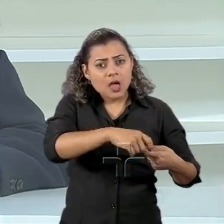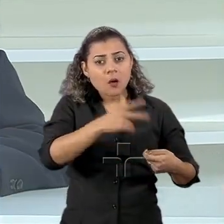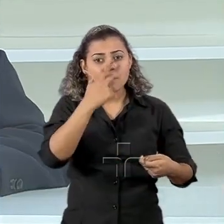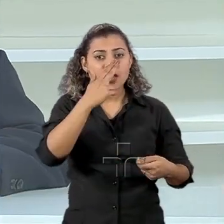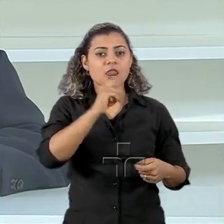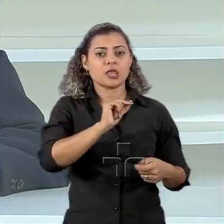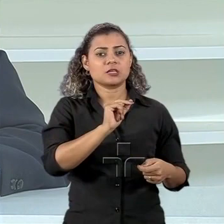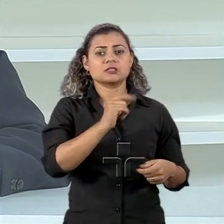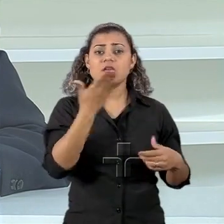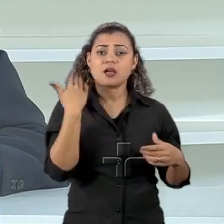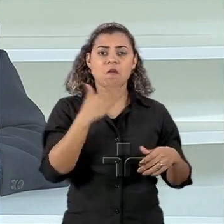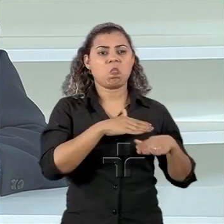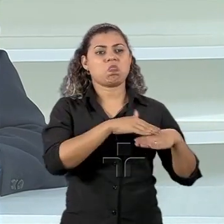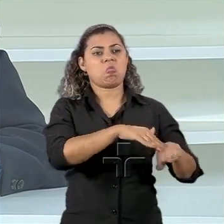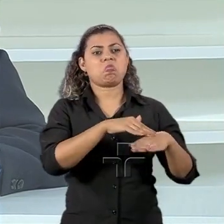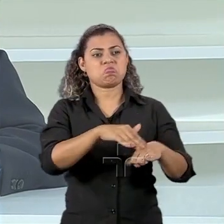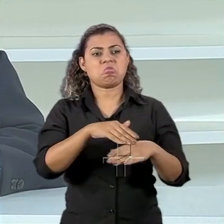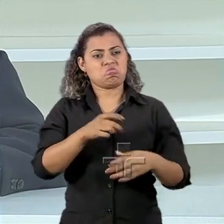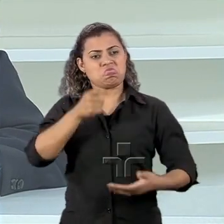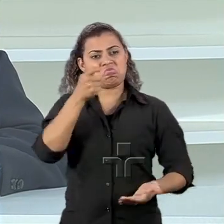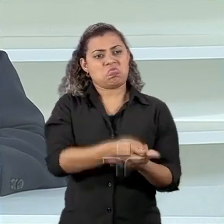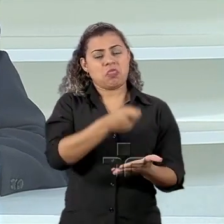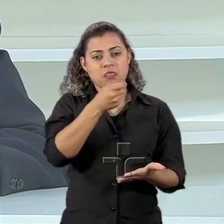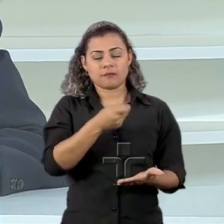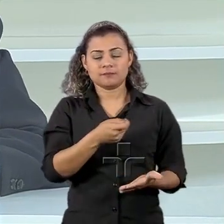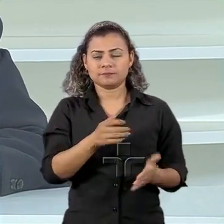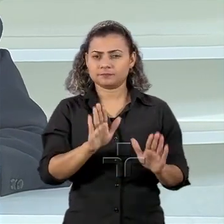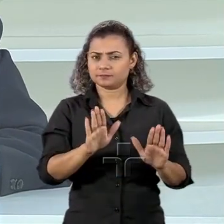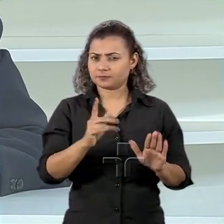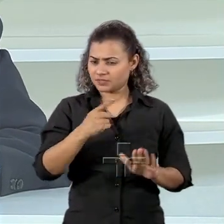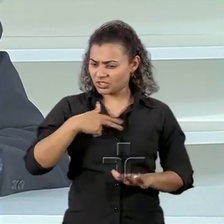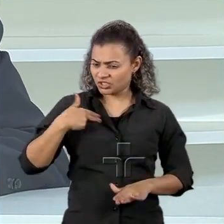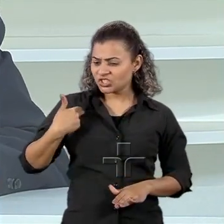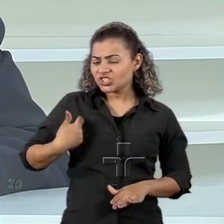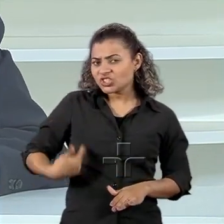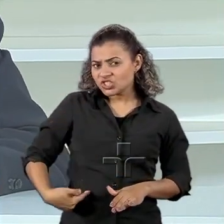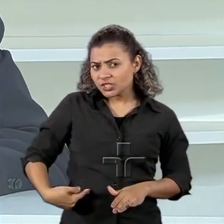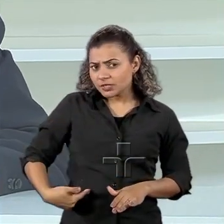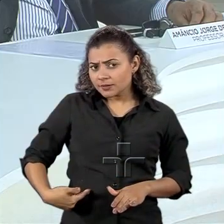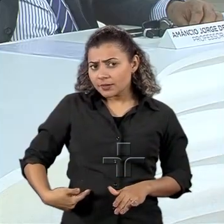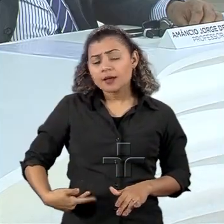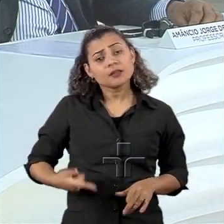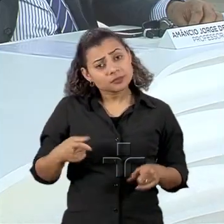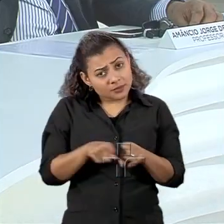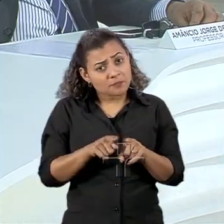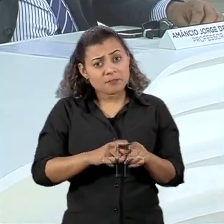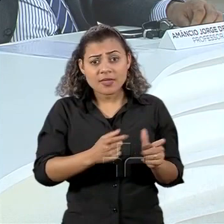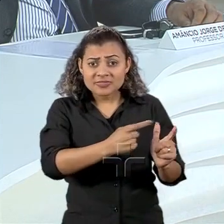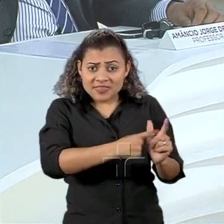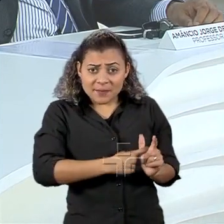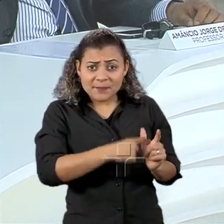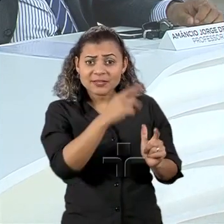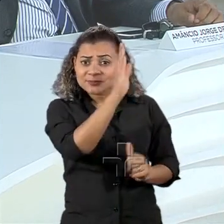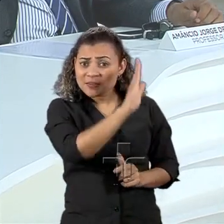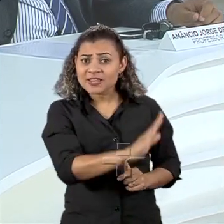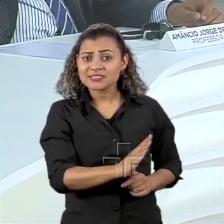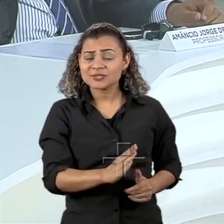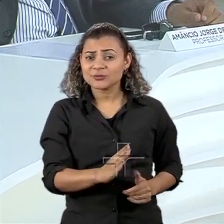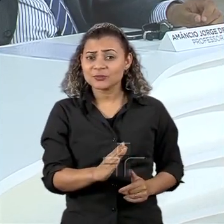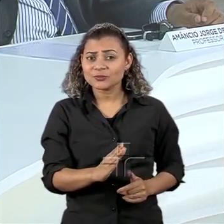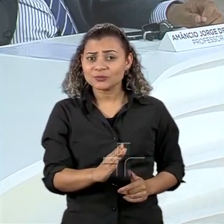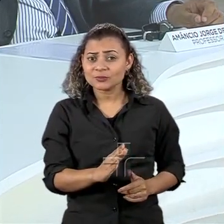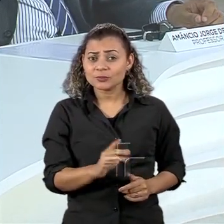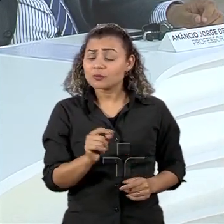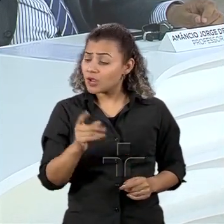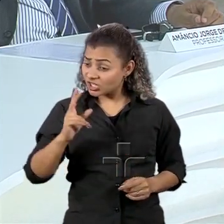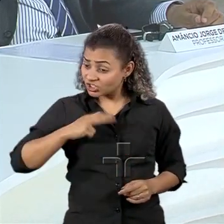ao protecionismo, a China vai ficar muito dependente do Brasil. Quem vai depender de um país